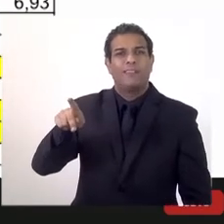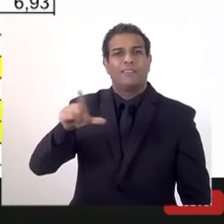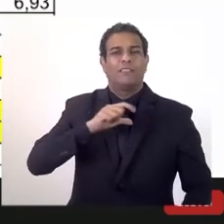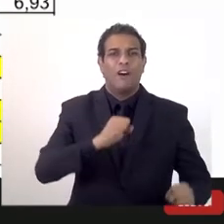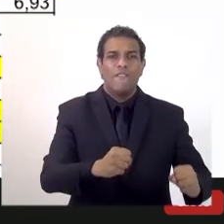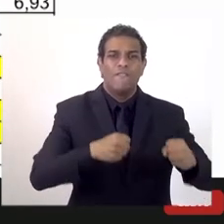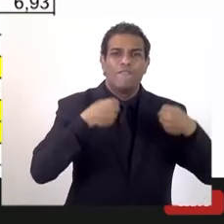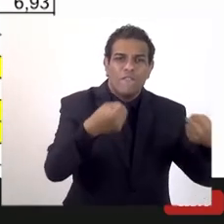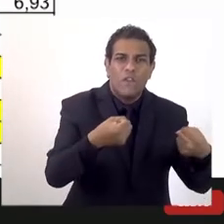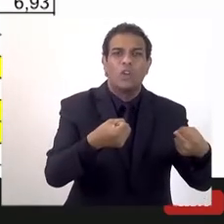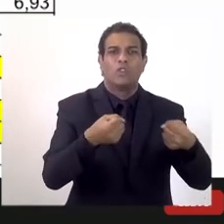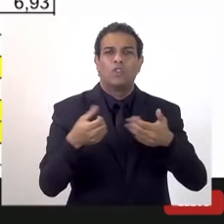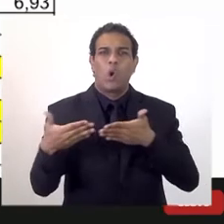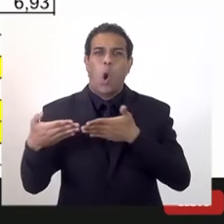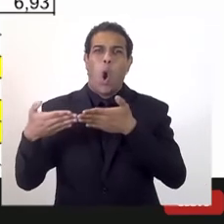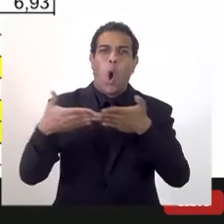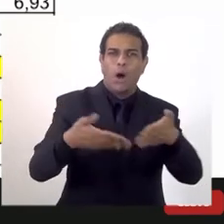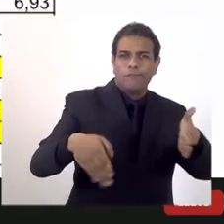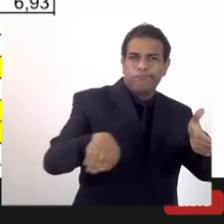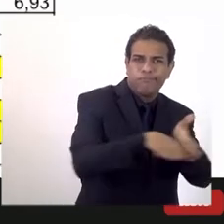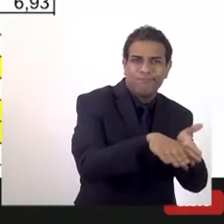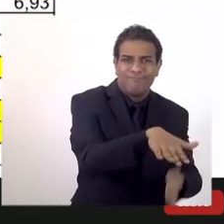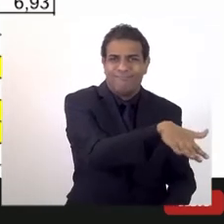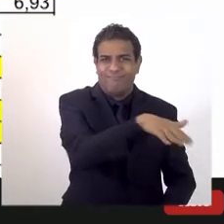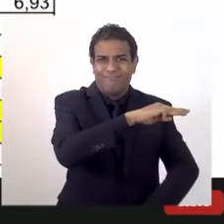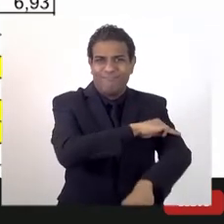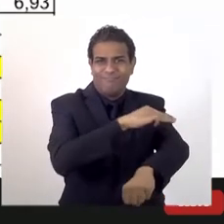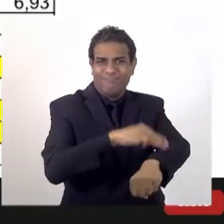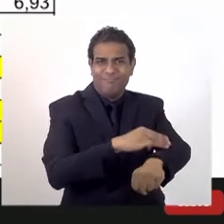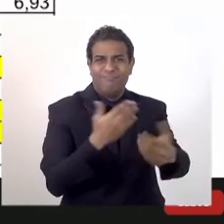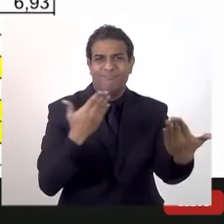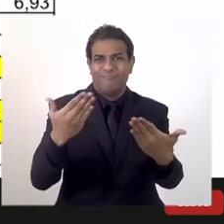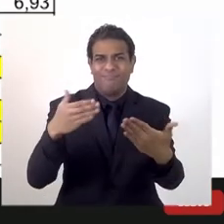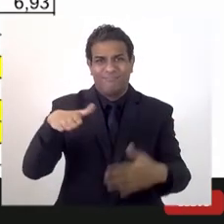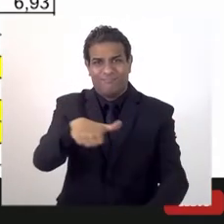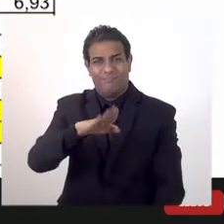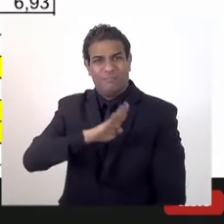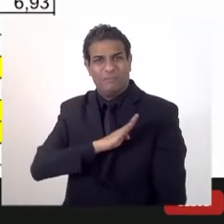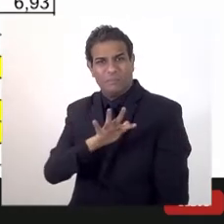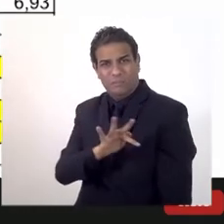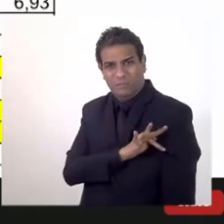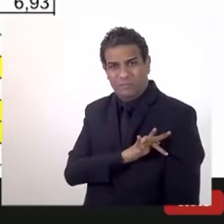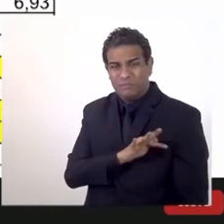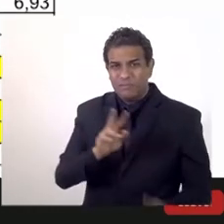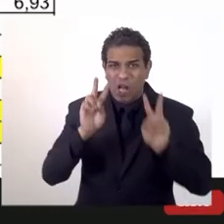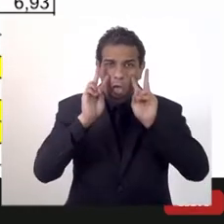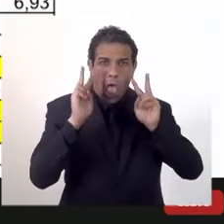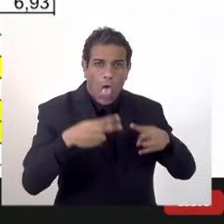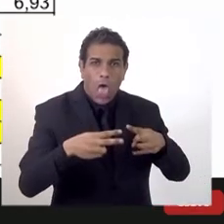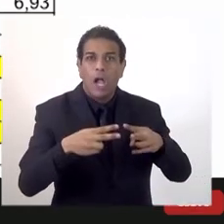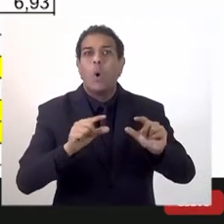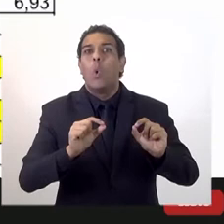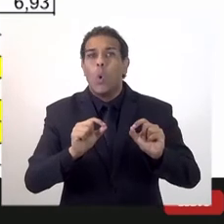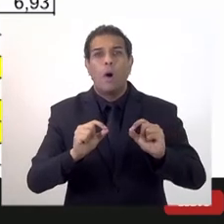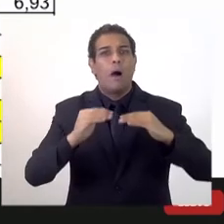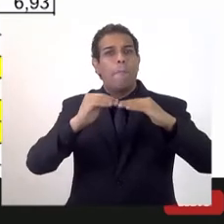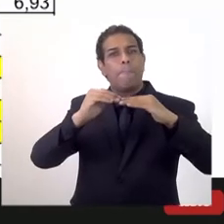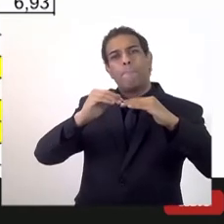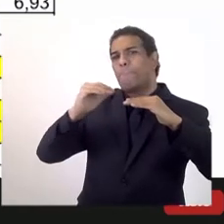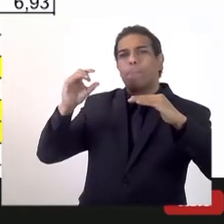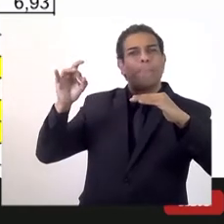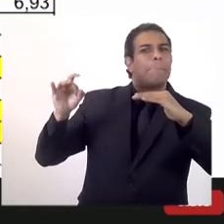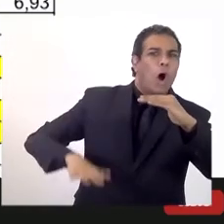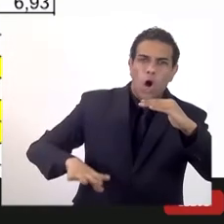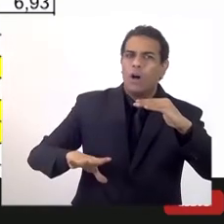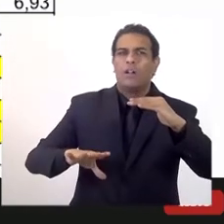Macaé ter um porto e um aeroporto, mas a gente olha novamente a Baixada Fluminense e está ali entre os dez piores municípios em